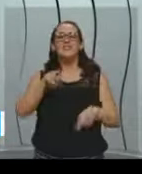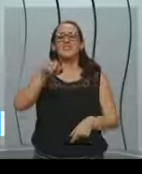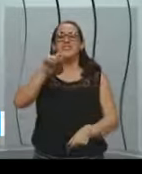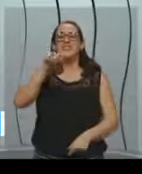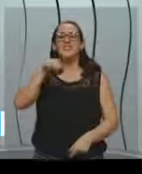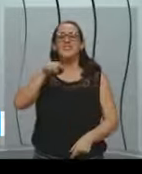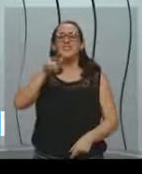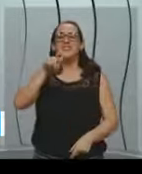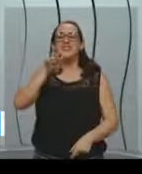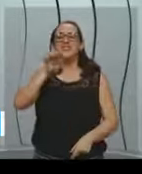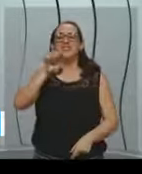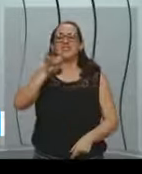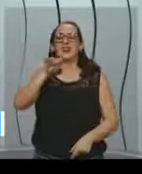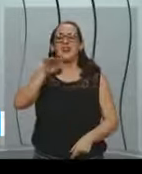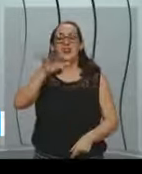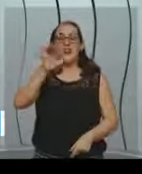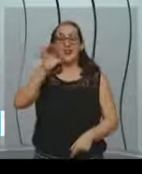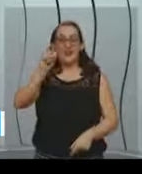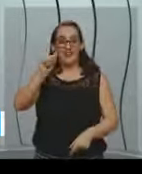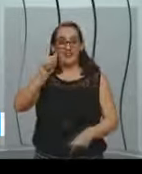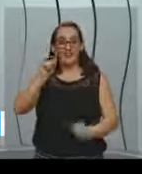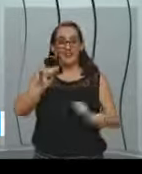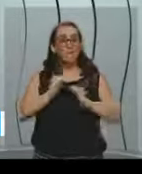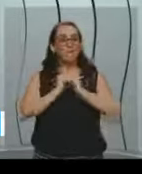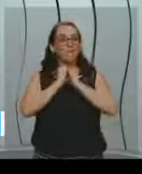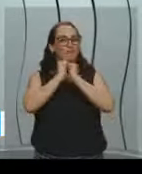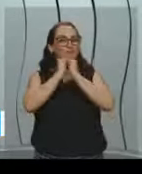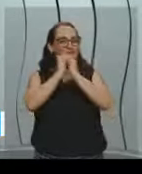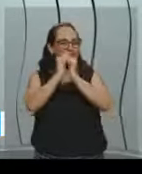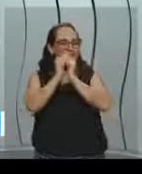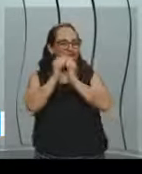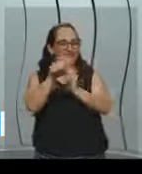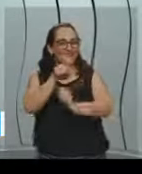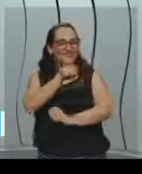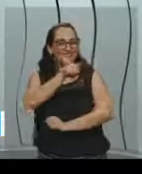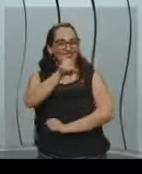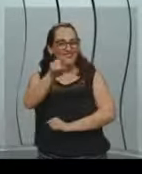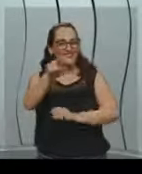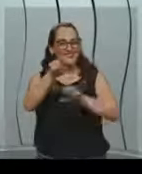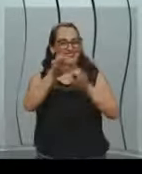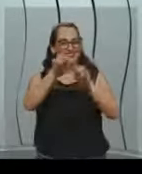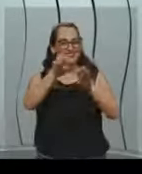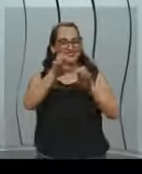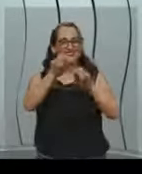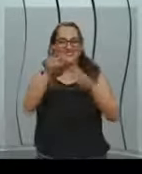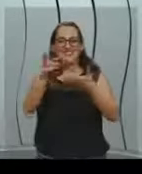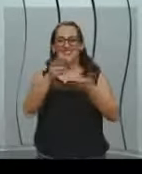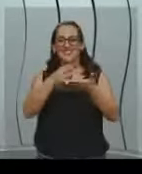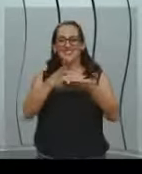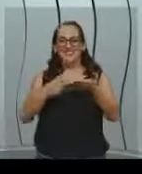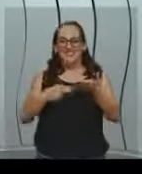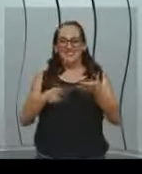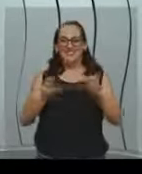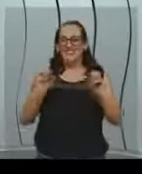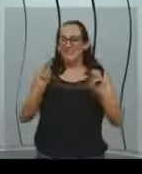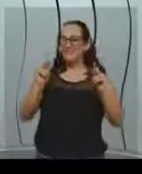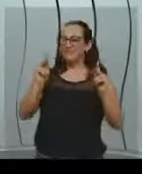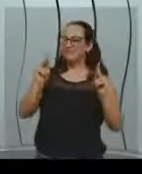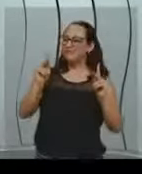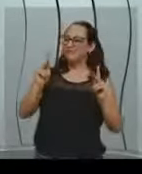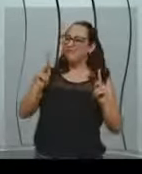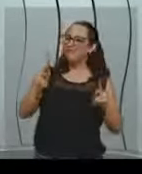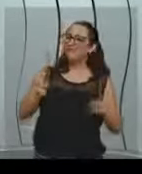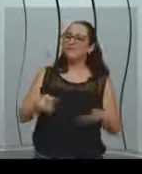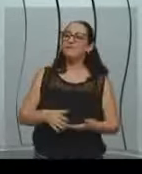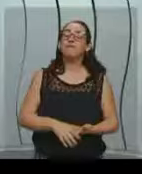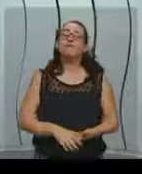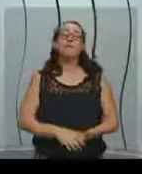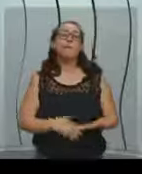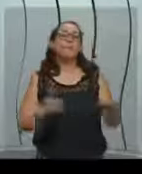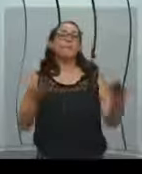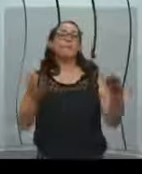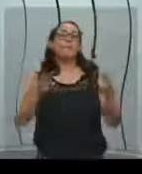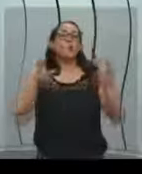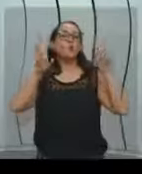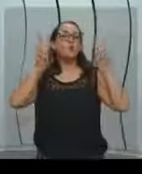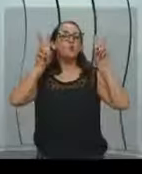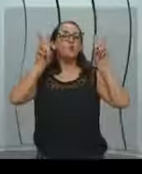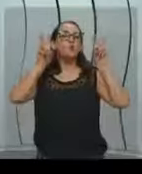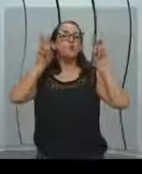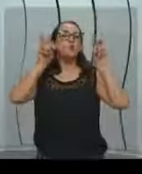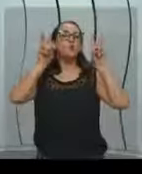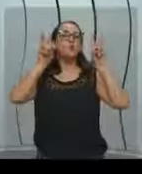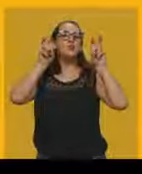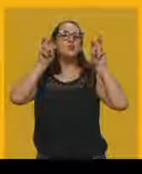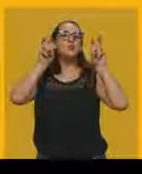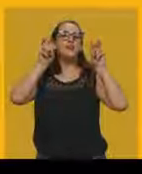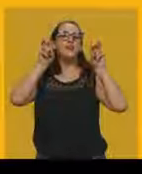conduzir a aula de arte junto com vocês, ok? E o nosso tema de hoje vai ser